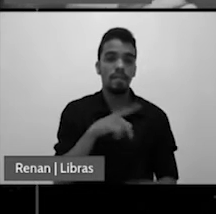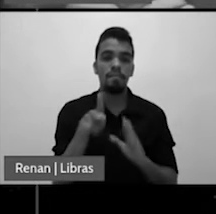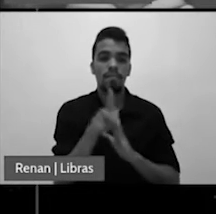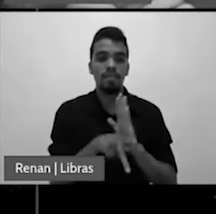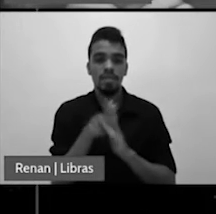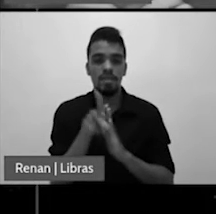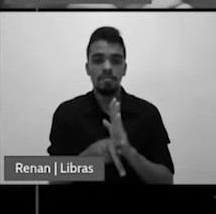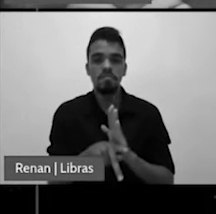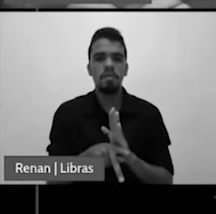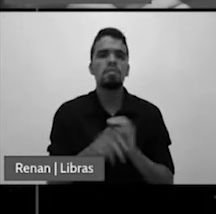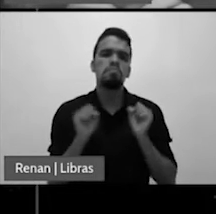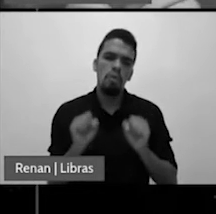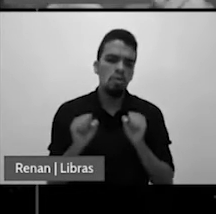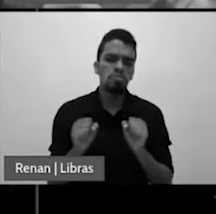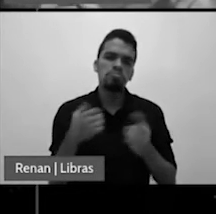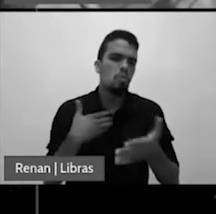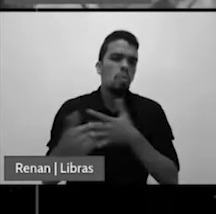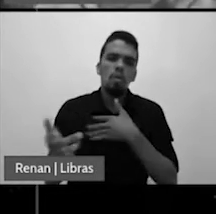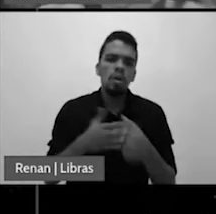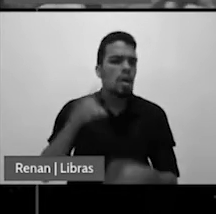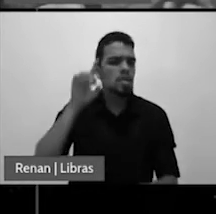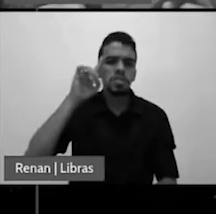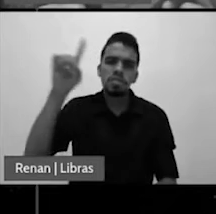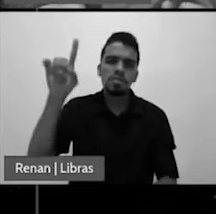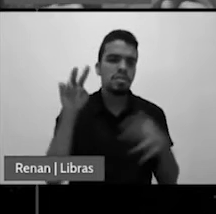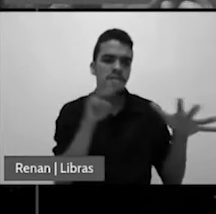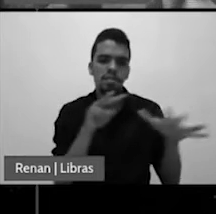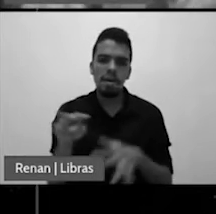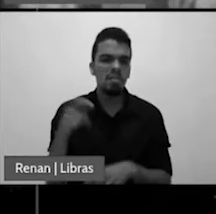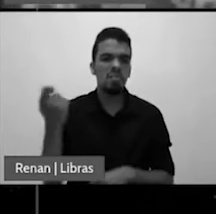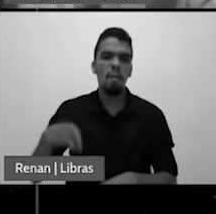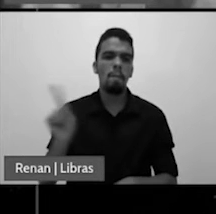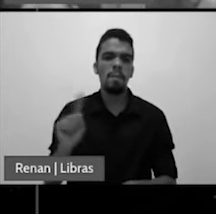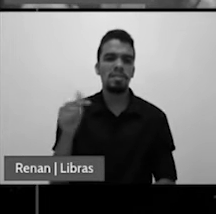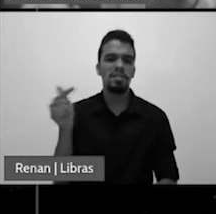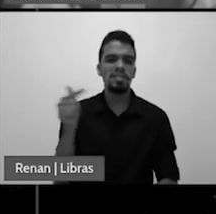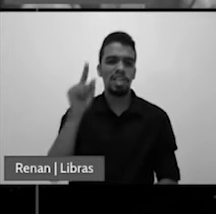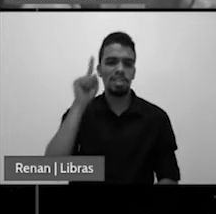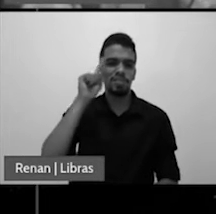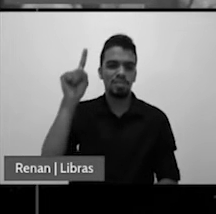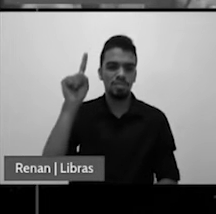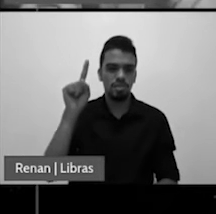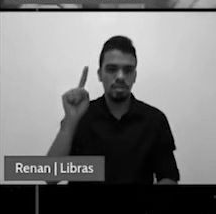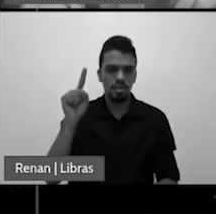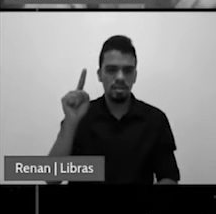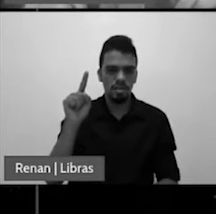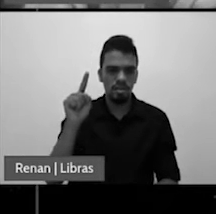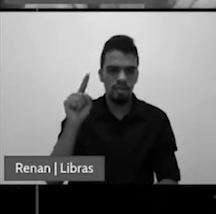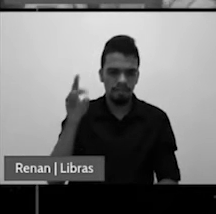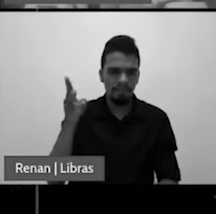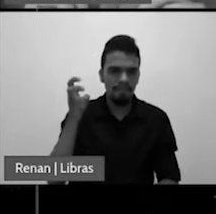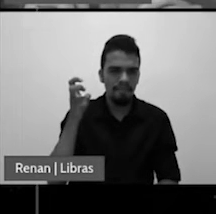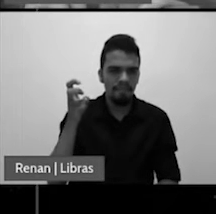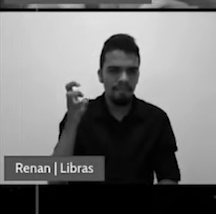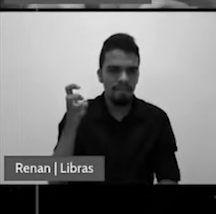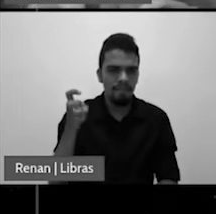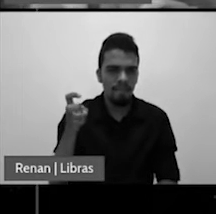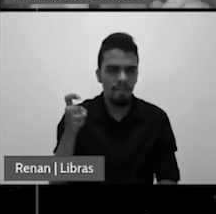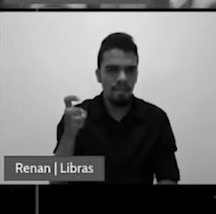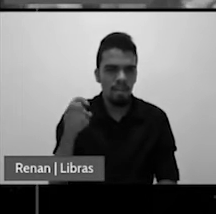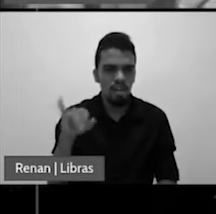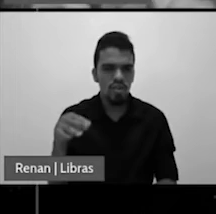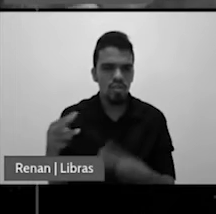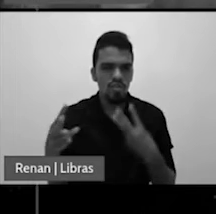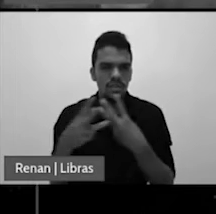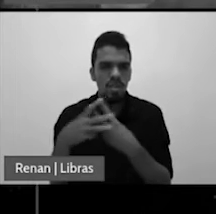da semana não necessariamente o sétimo dia vejam são judeus acostumados a descansar no sétimo dia